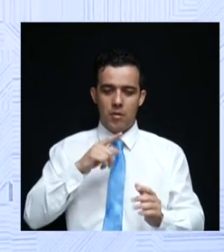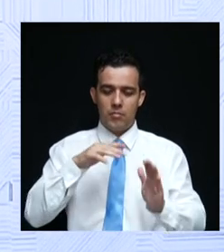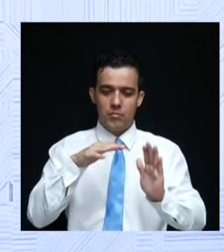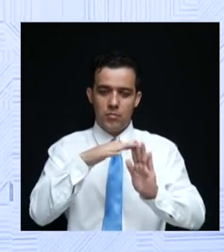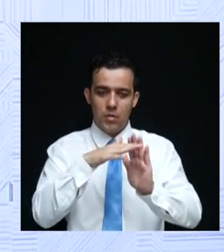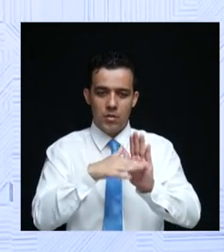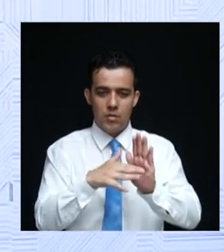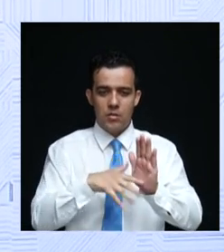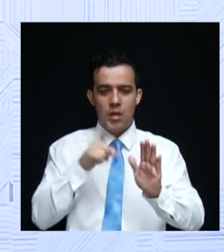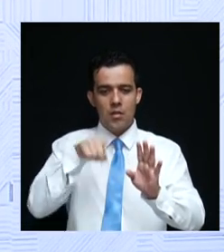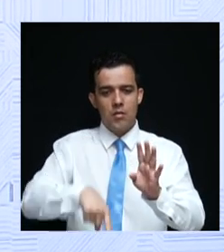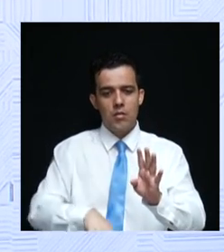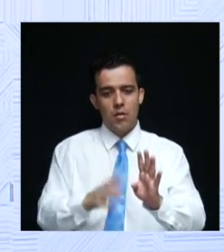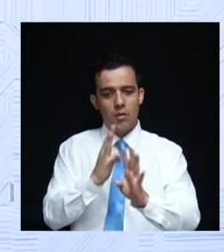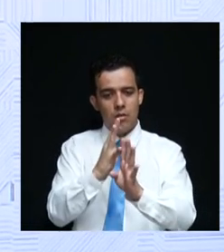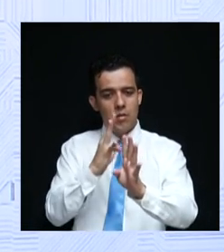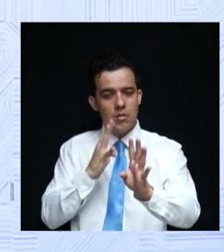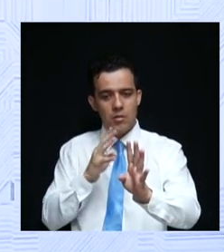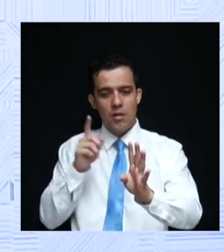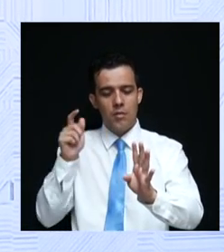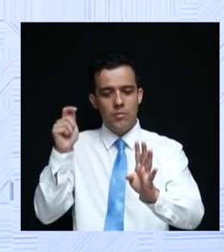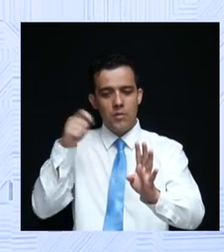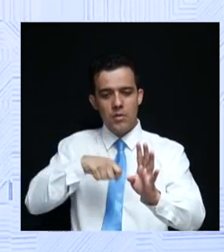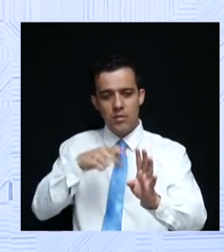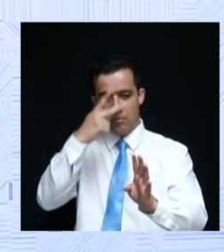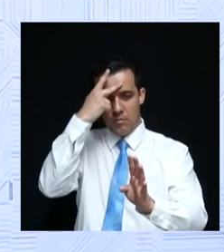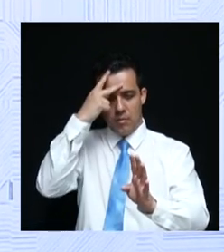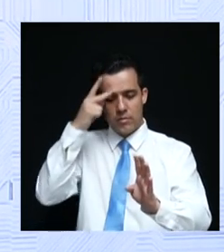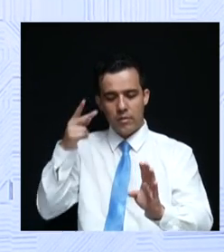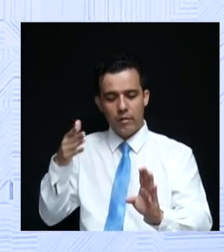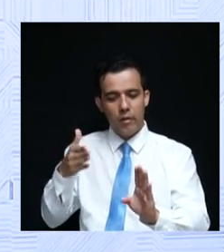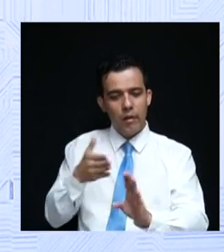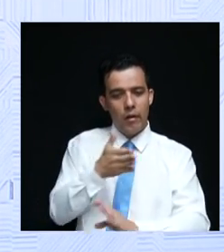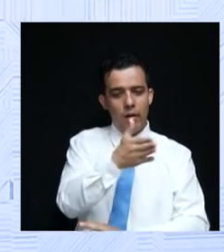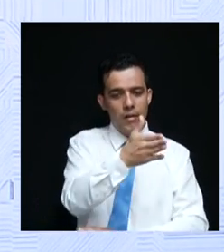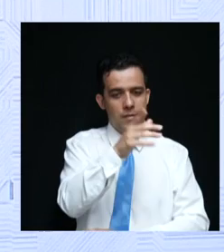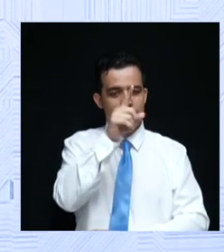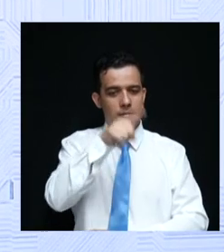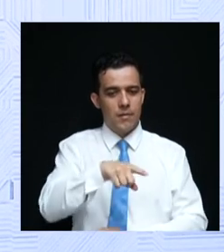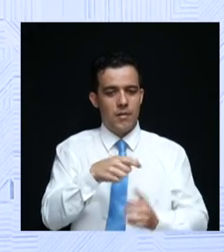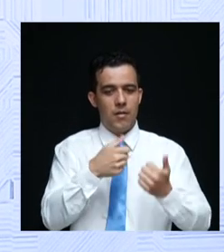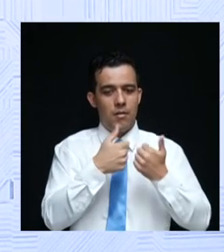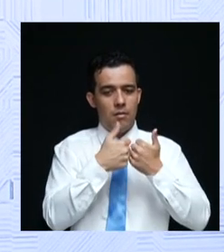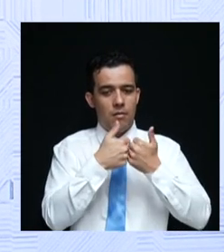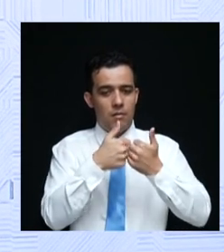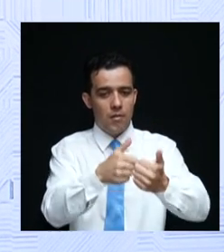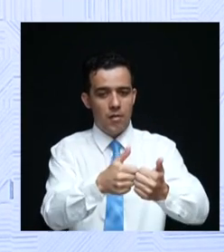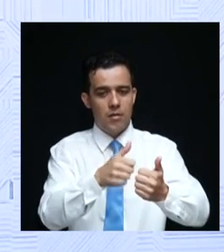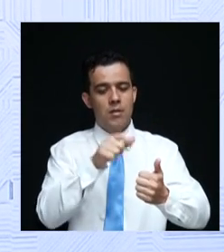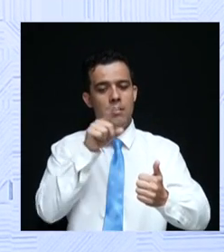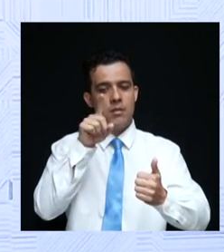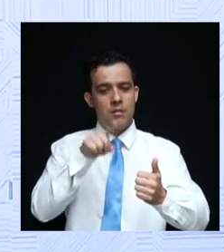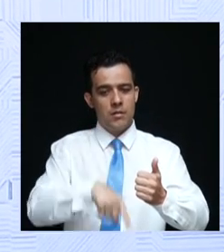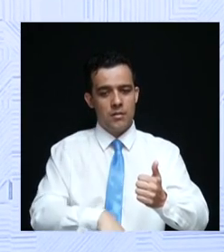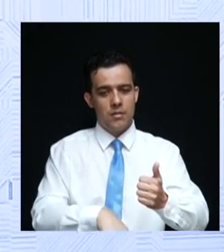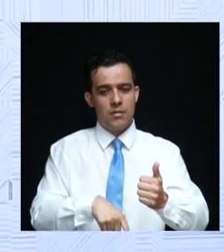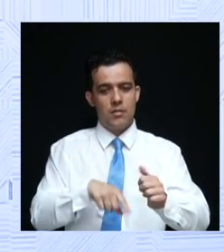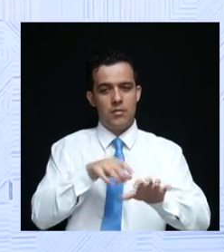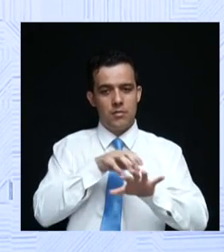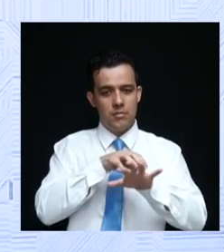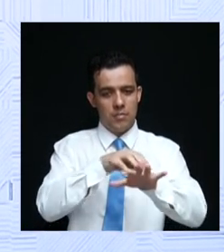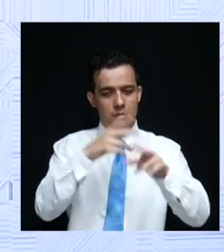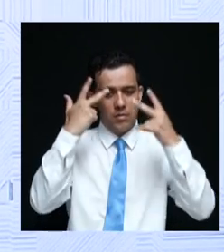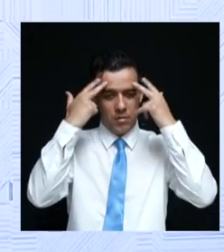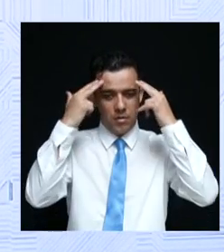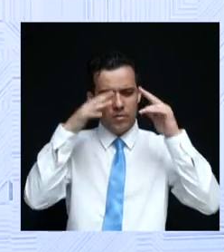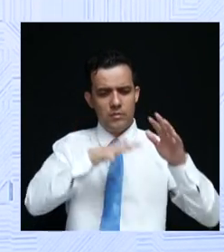filas para que as pessoas possam ter acesso mais tranquilo aos ônibus que transportam passageiros em toda a rede